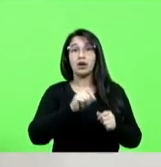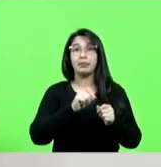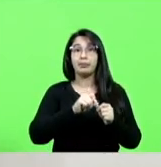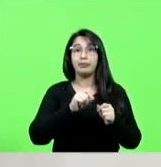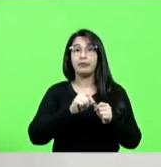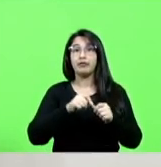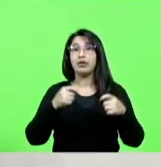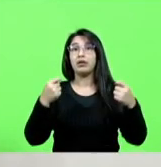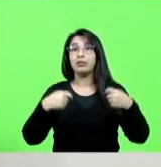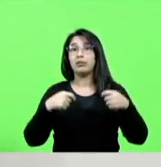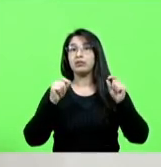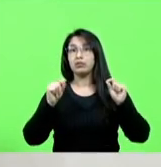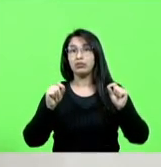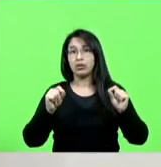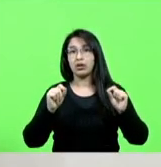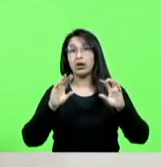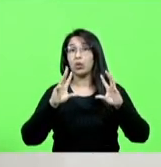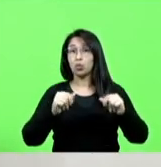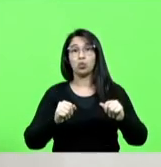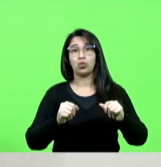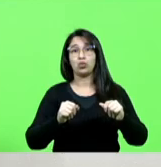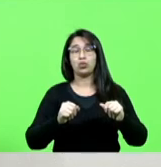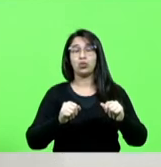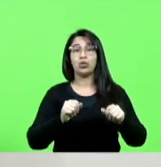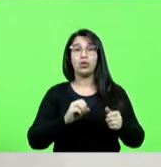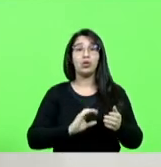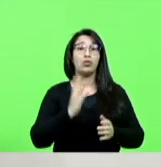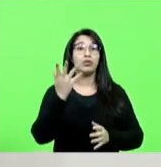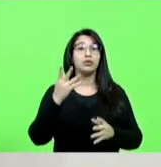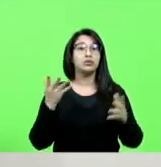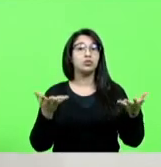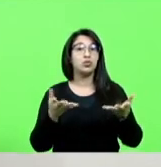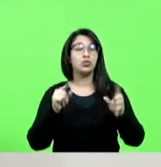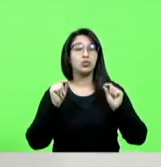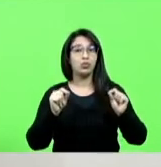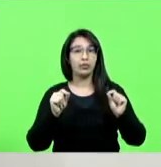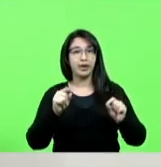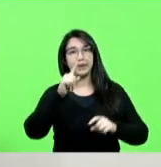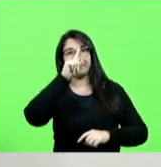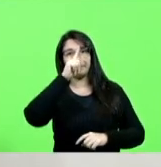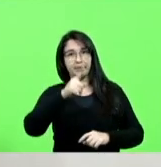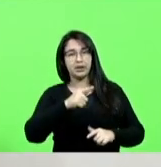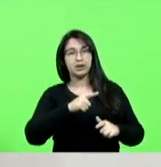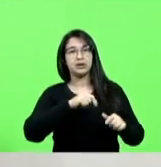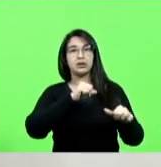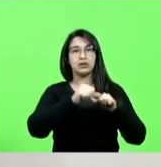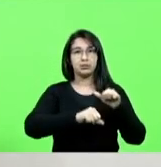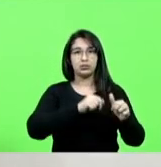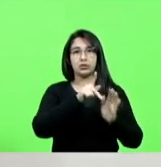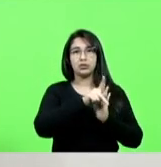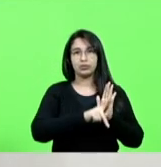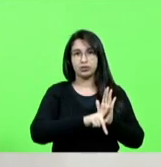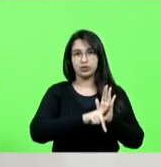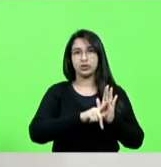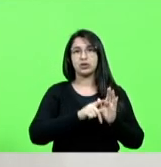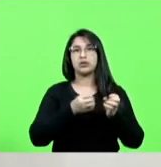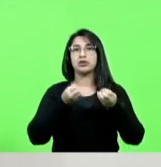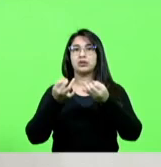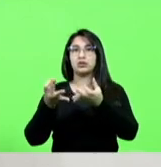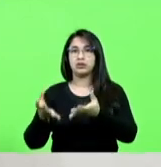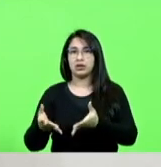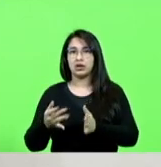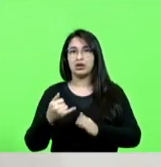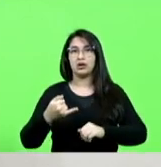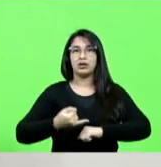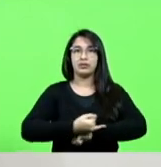tudo de uma vez só o que está acontecendo hoje manda consertar o projeto a gente conserta devolve para a Secretaria de Infraestrutura